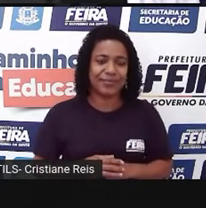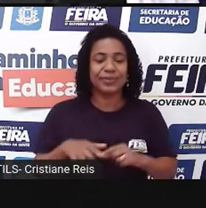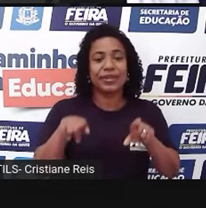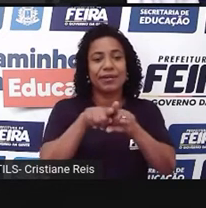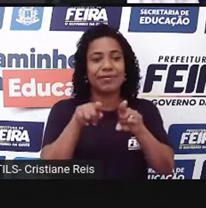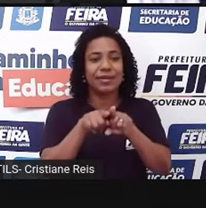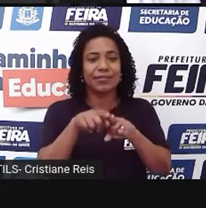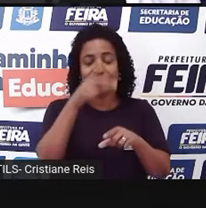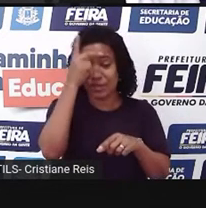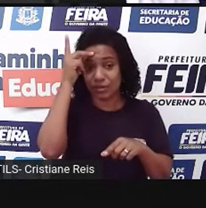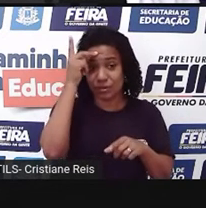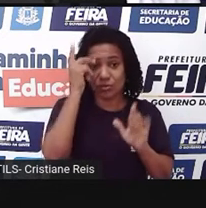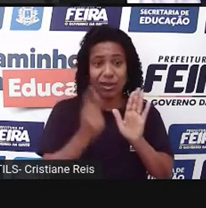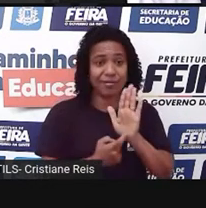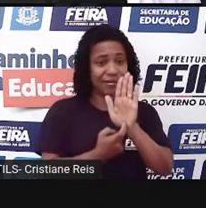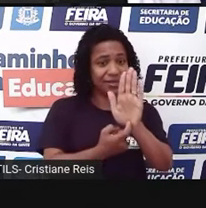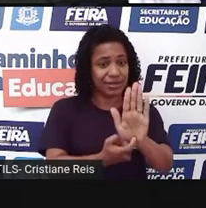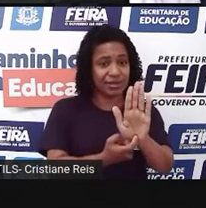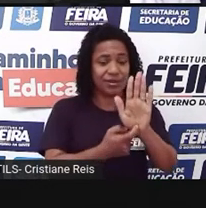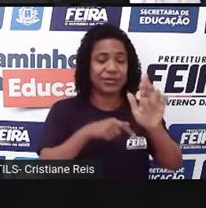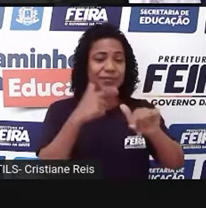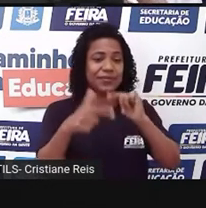falar sobre seus trabalhos, né?